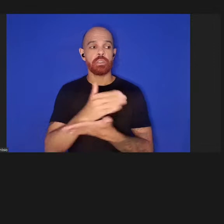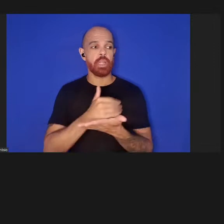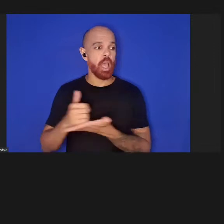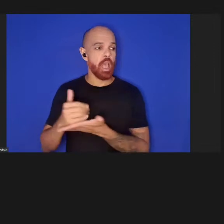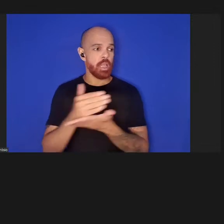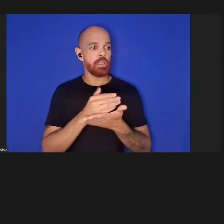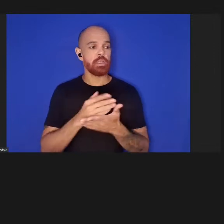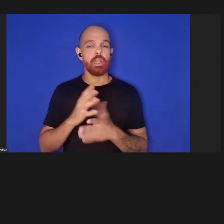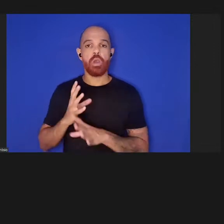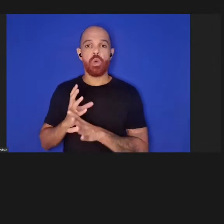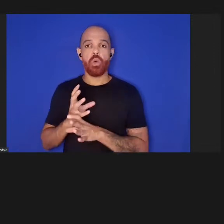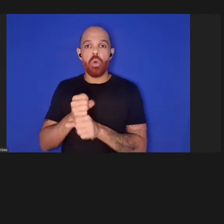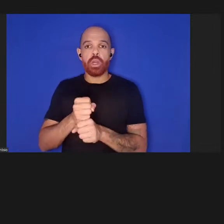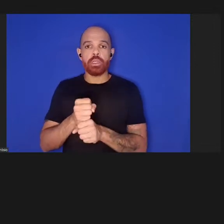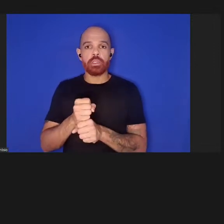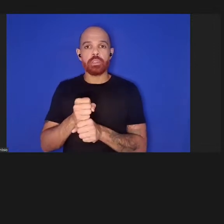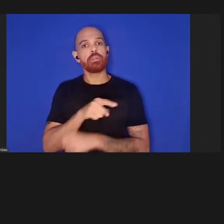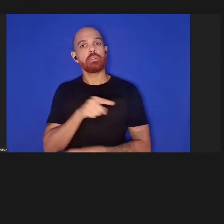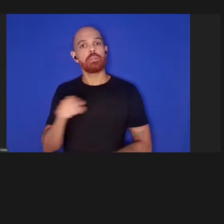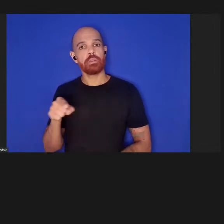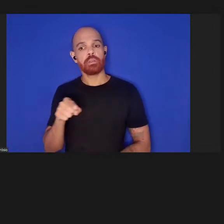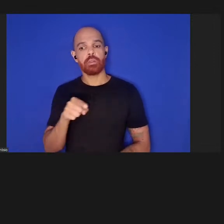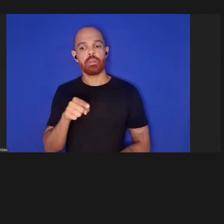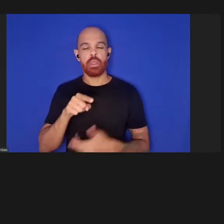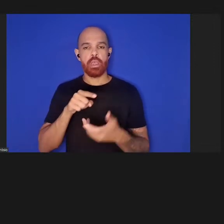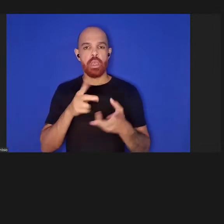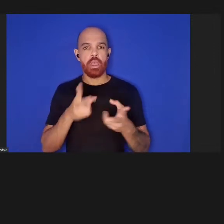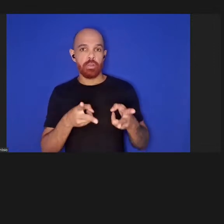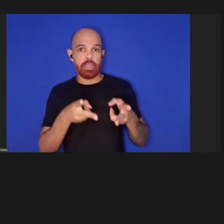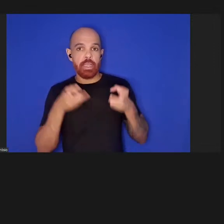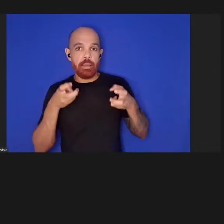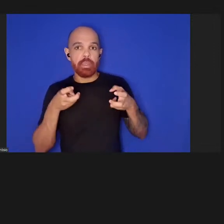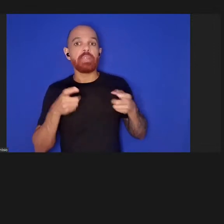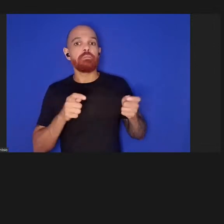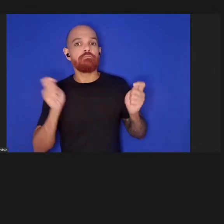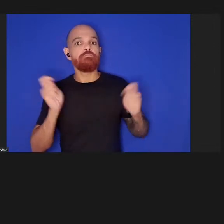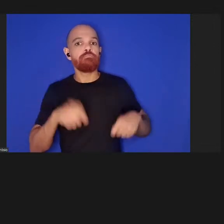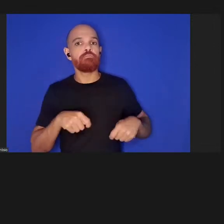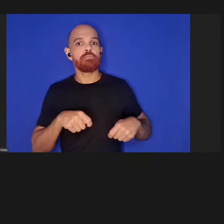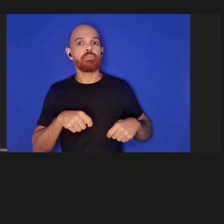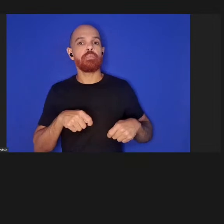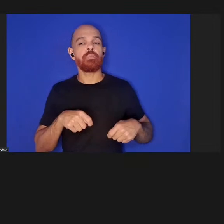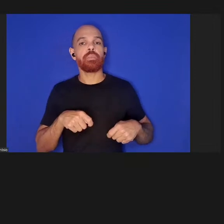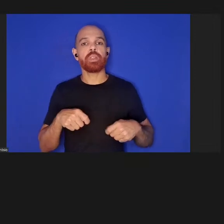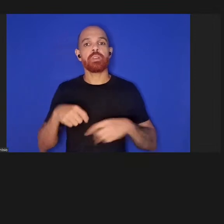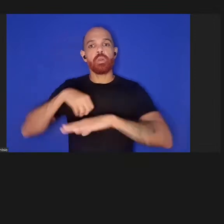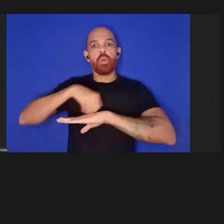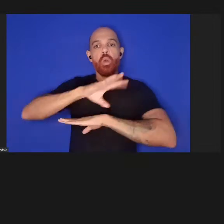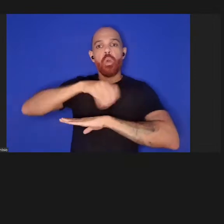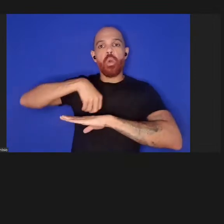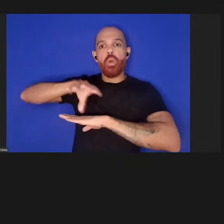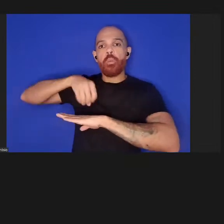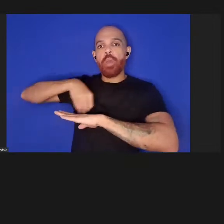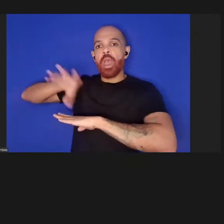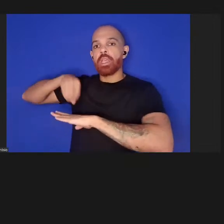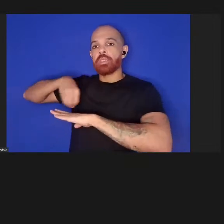para que a sua interpretação possa ser totalmente compartilhada e